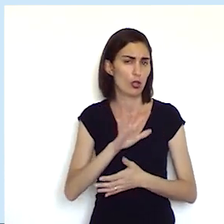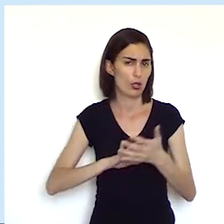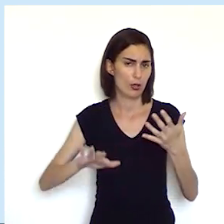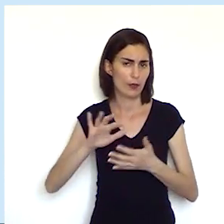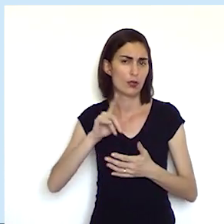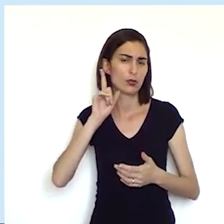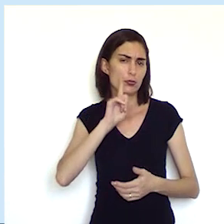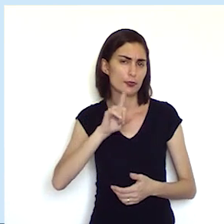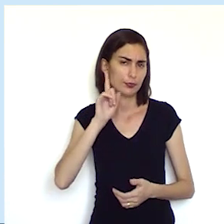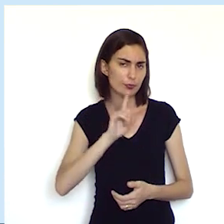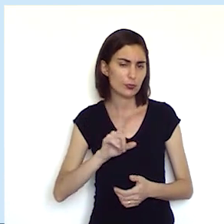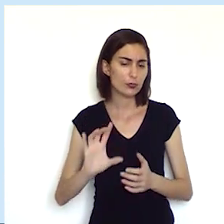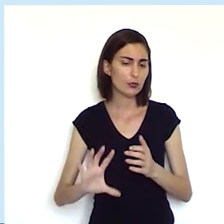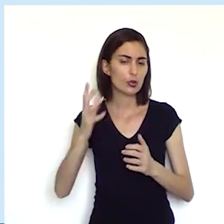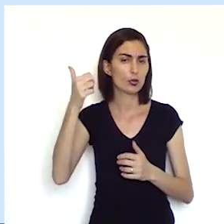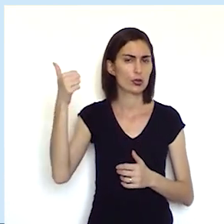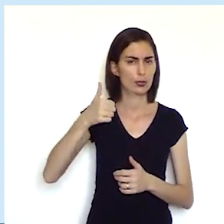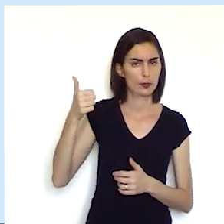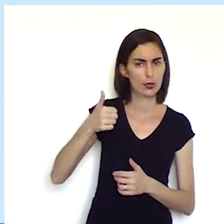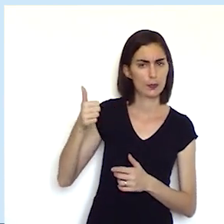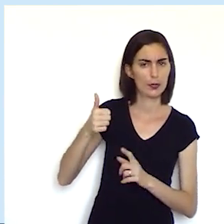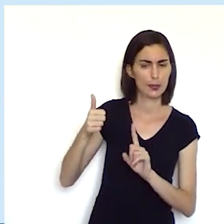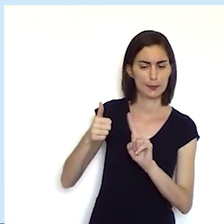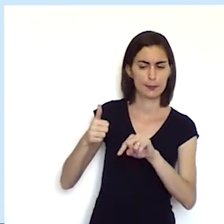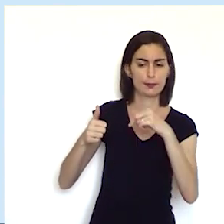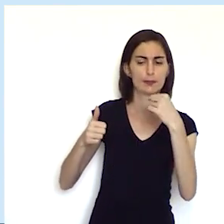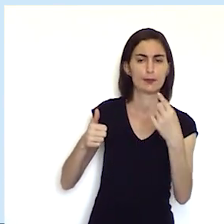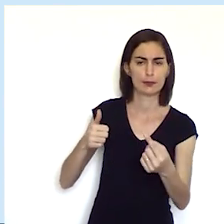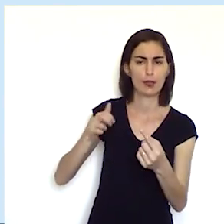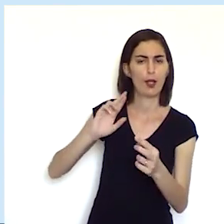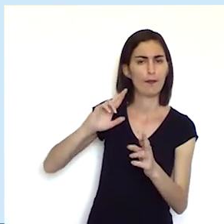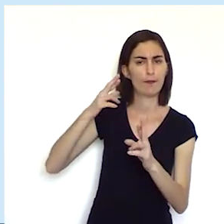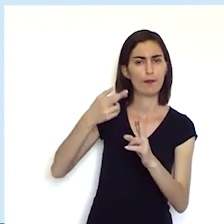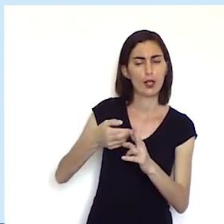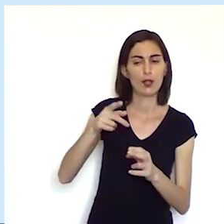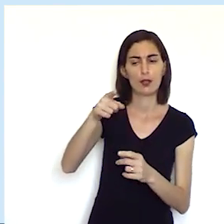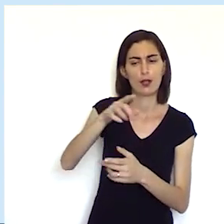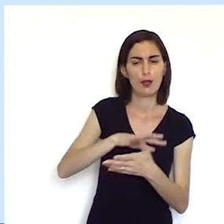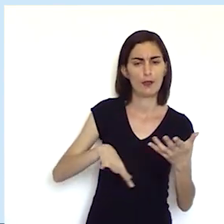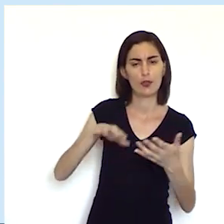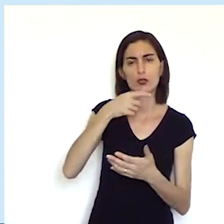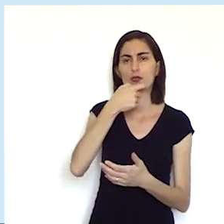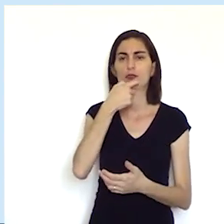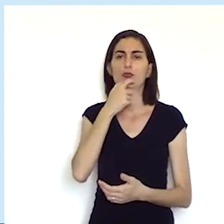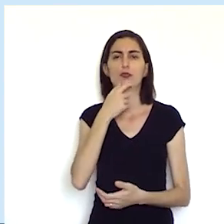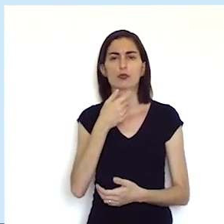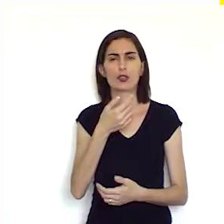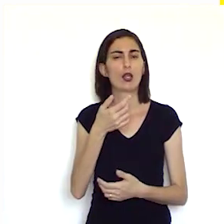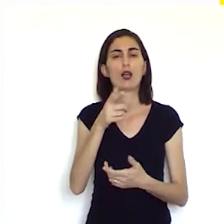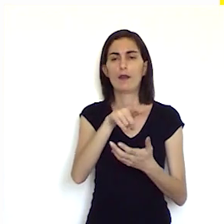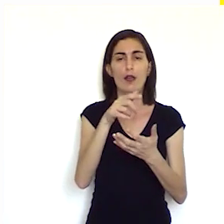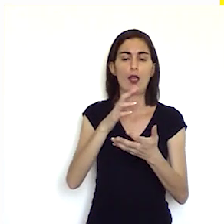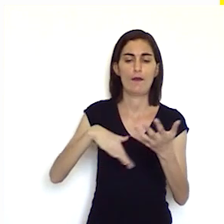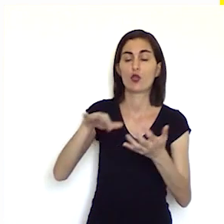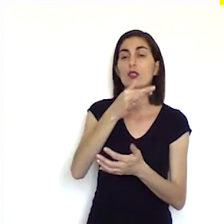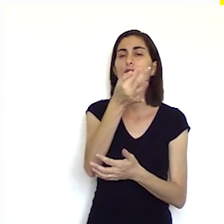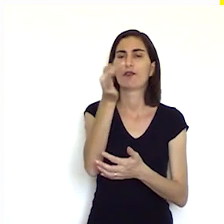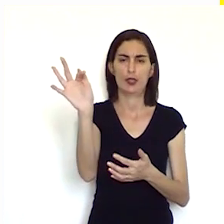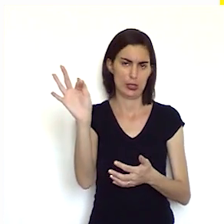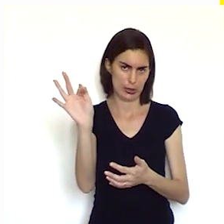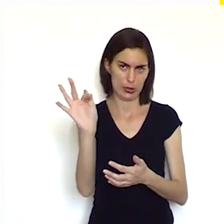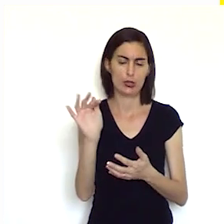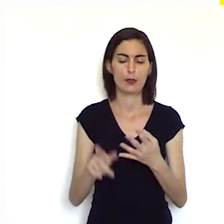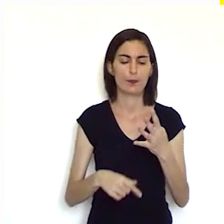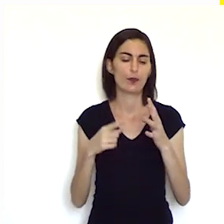americana ela aconteceu primeiro e serviu de referência para a revolução francesa e a última